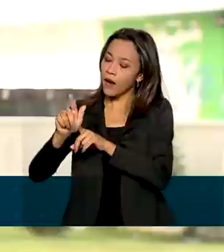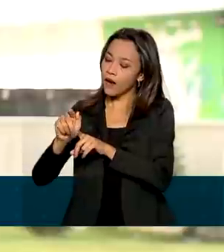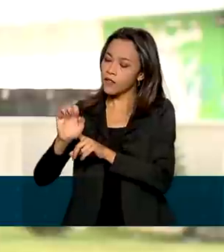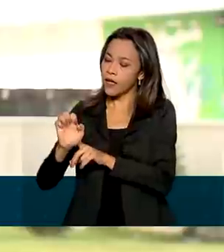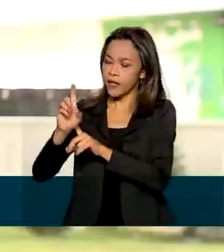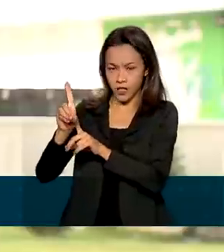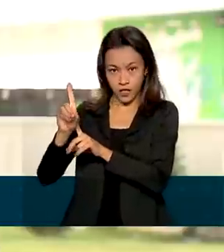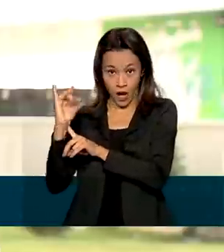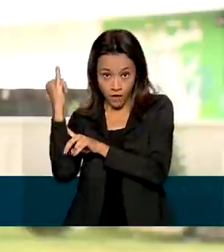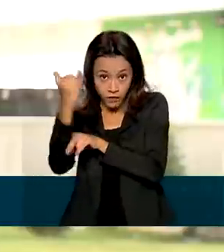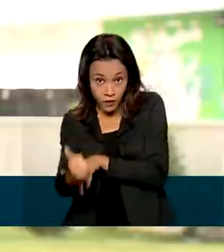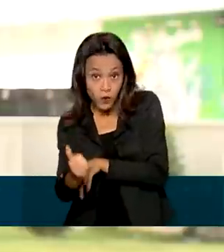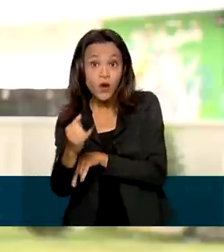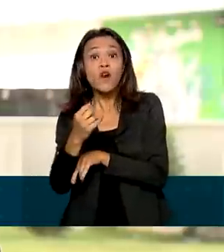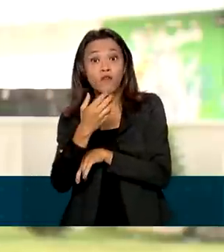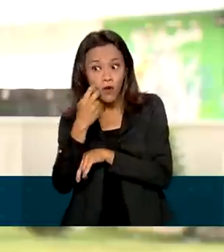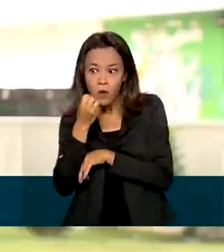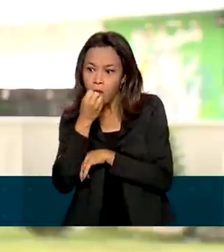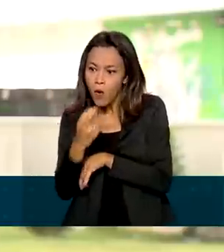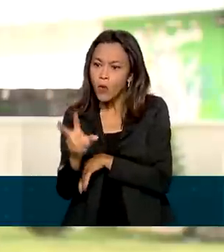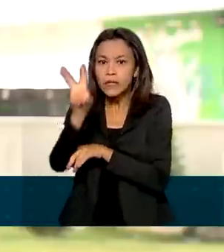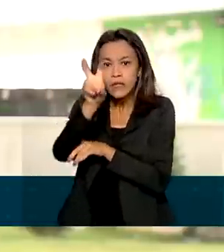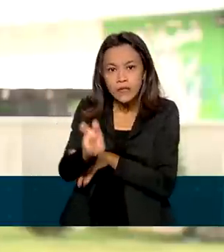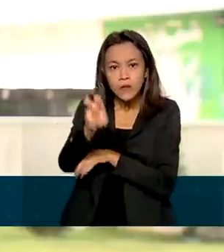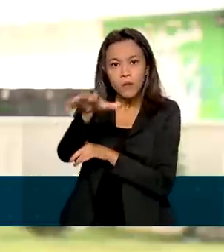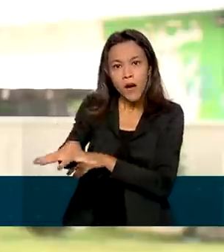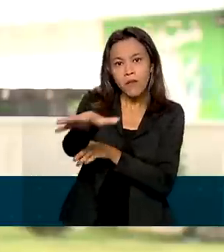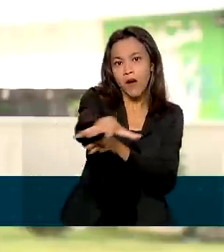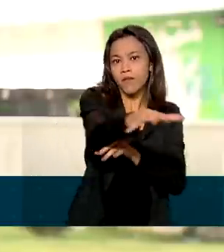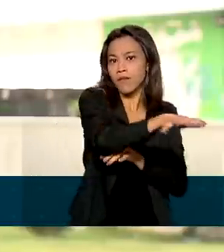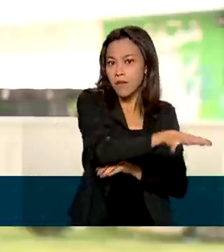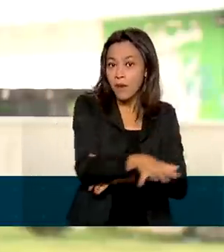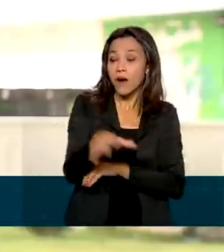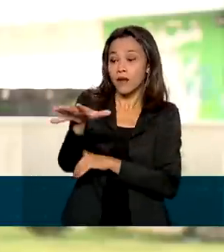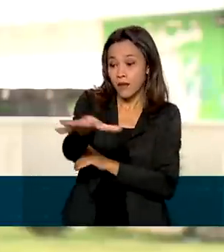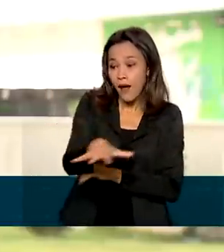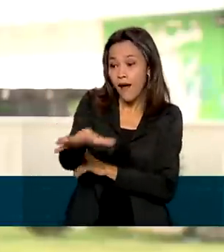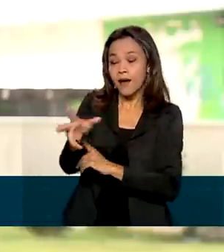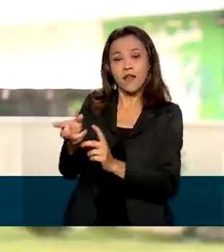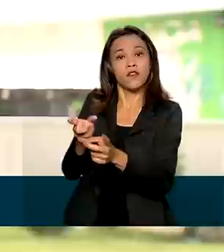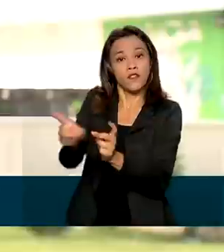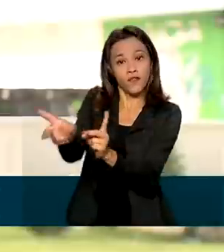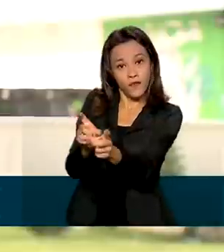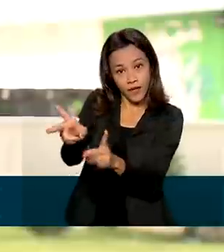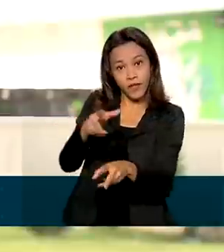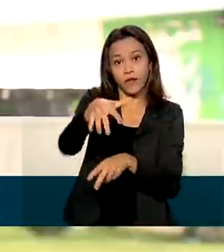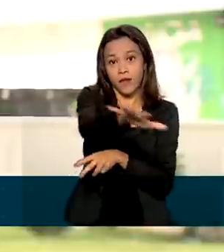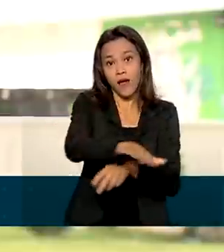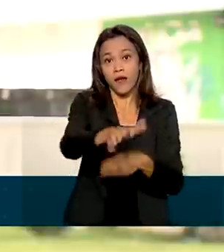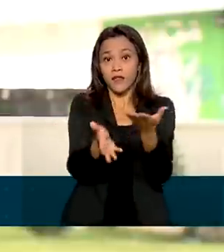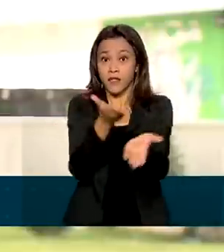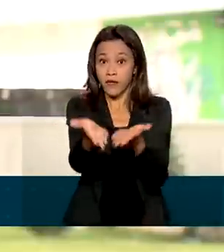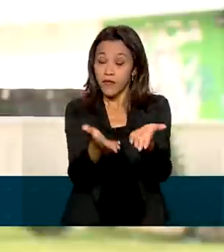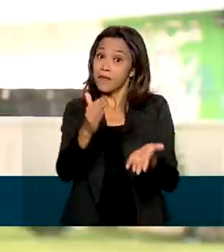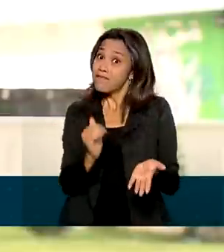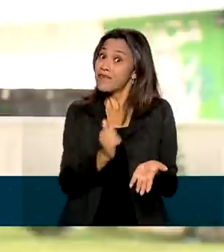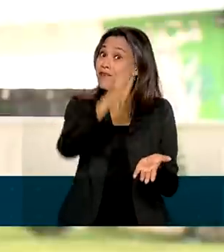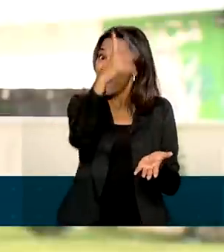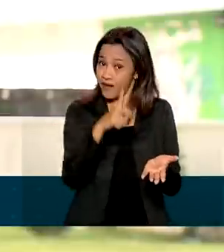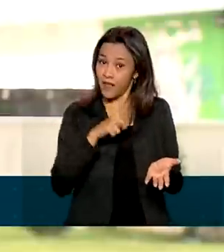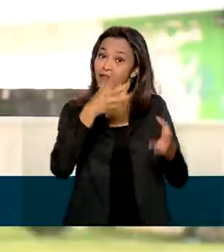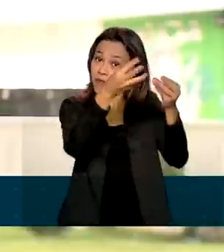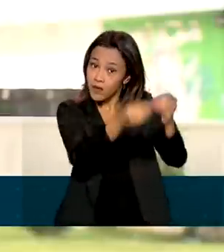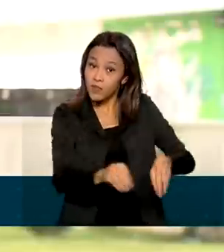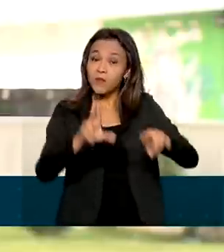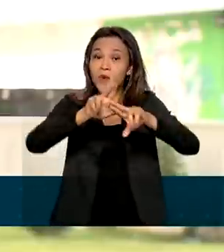observado nas cinco atividades avaliadas, inclusive comércio e serviços, os setores mais afetados pela